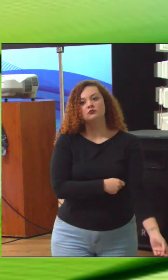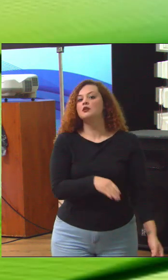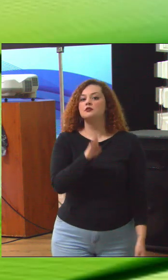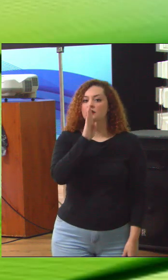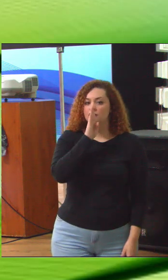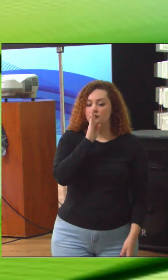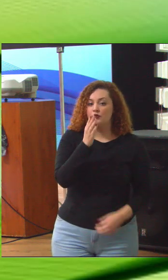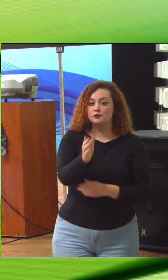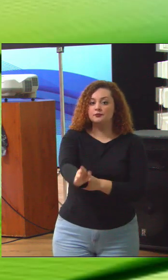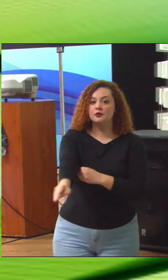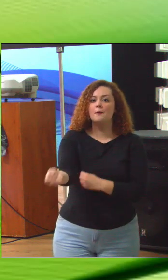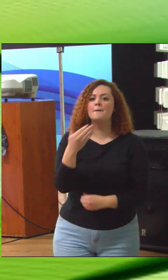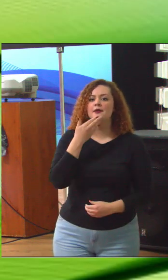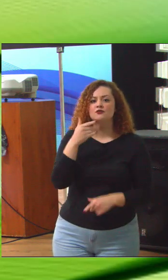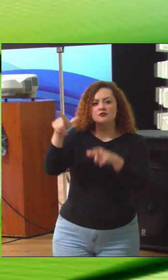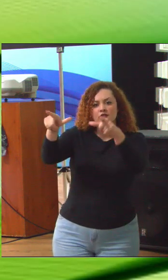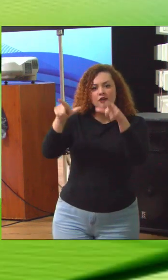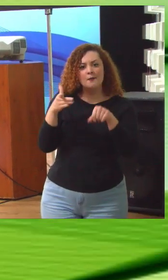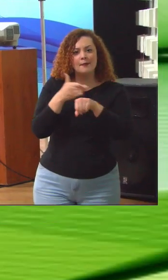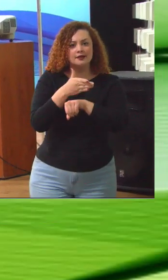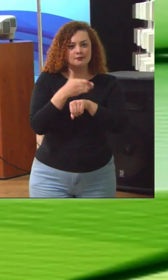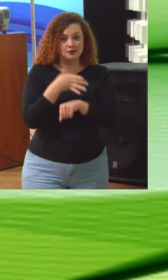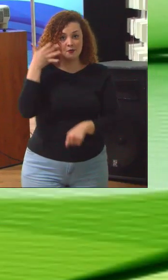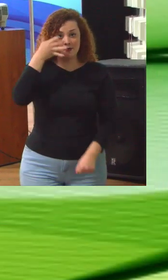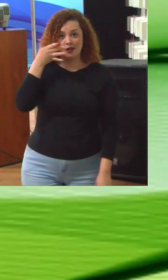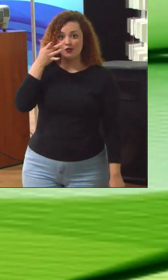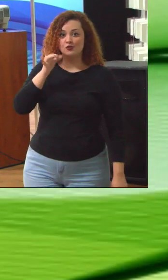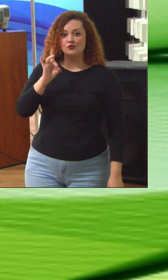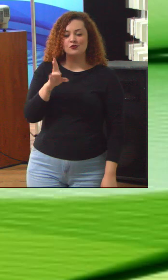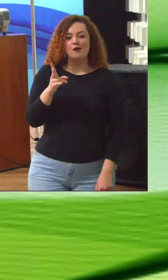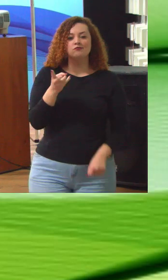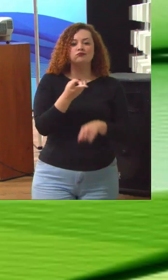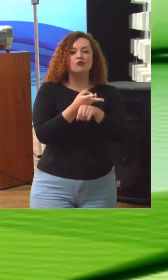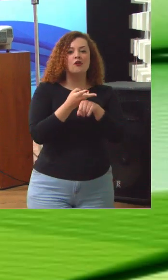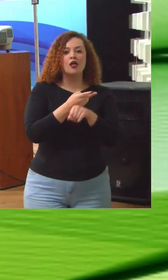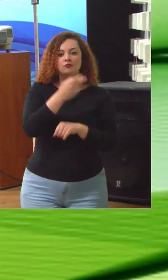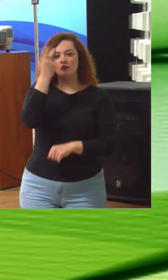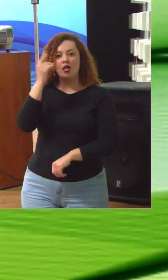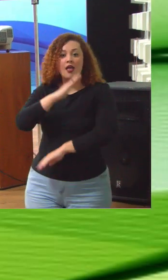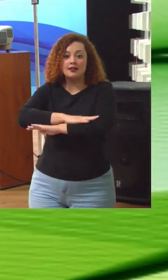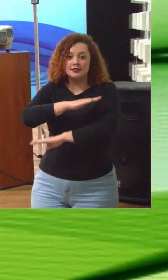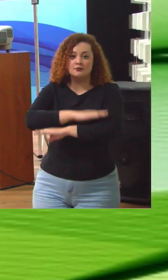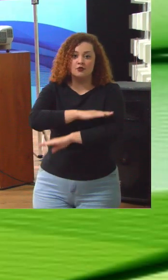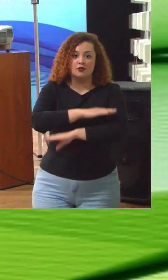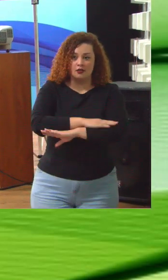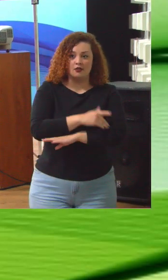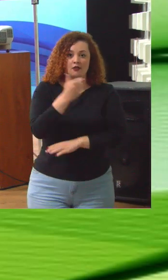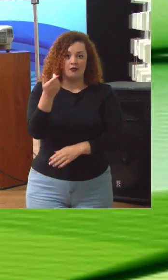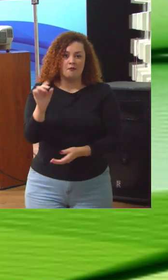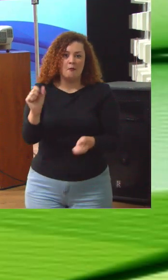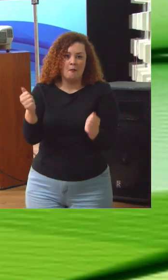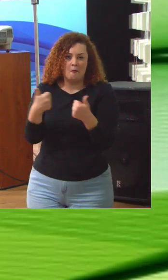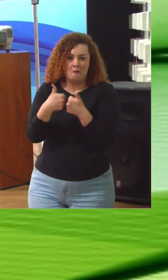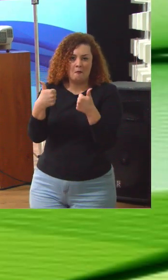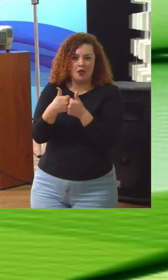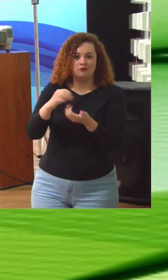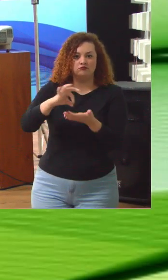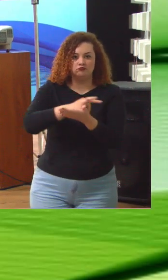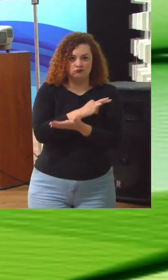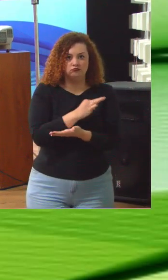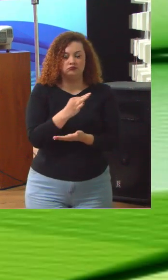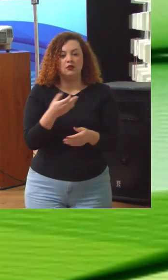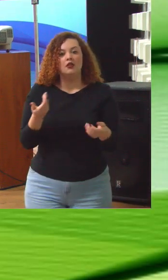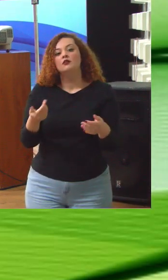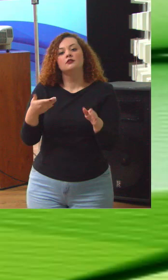solicitar o certificado de participação na palestra, basta procurar as recepcionistas do credenciamento na entrada do auditório.